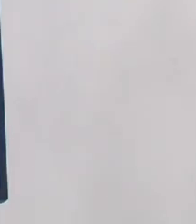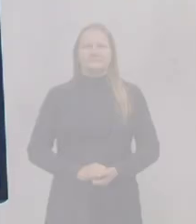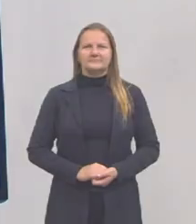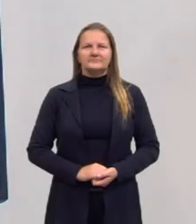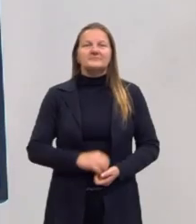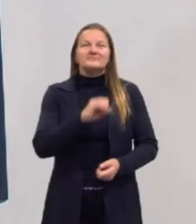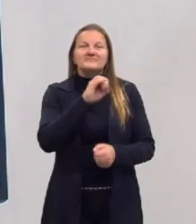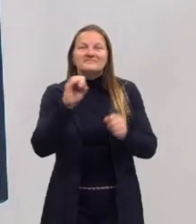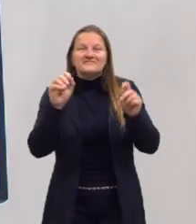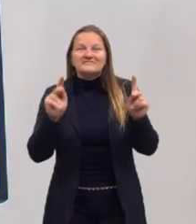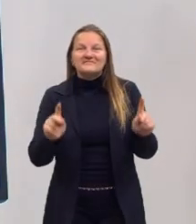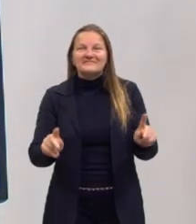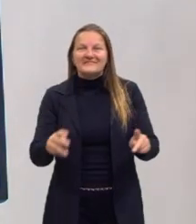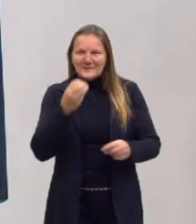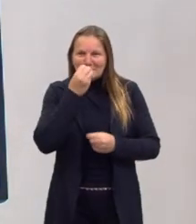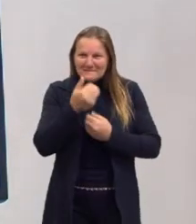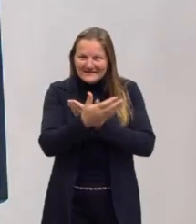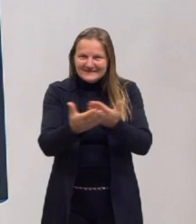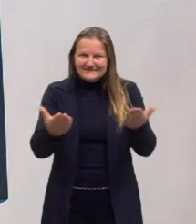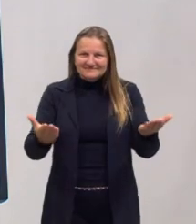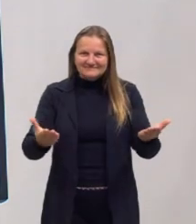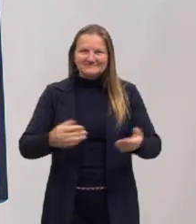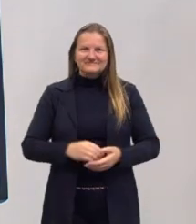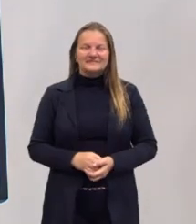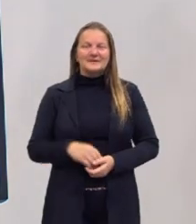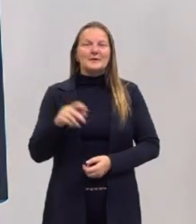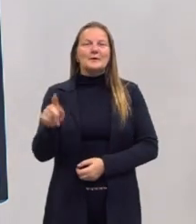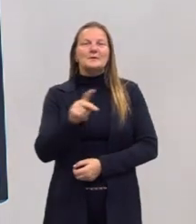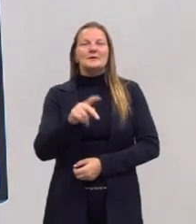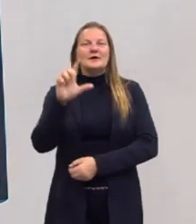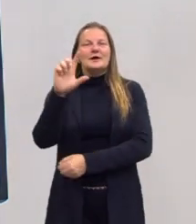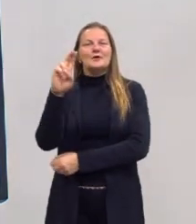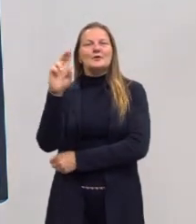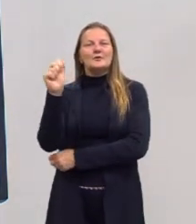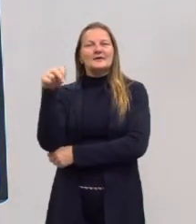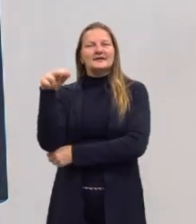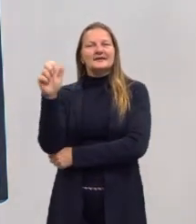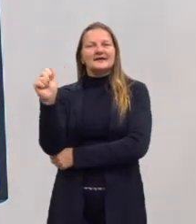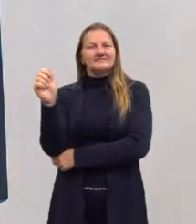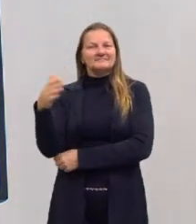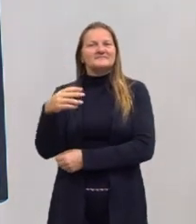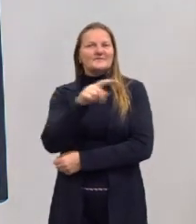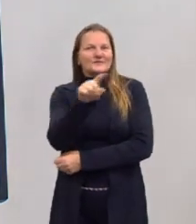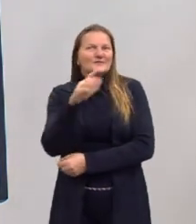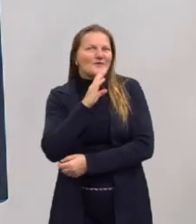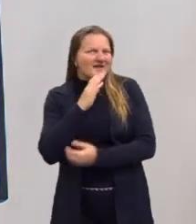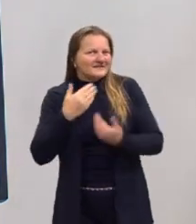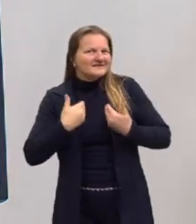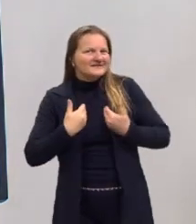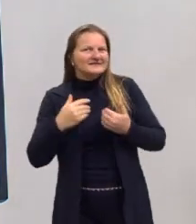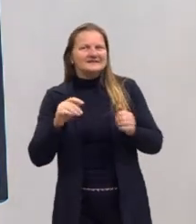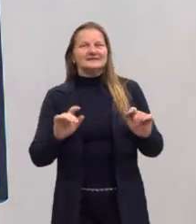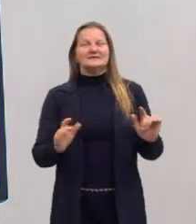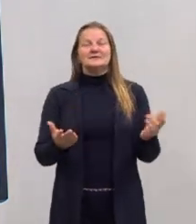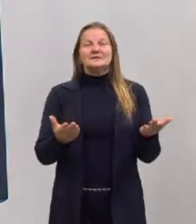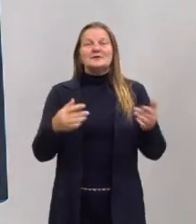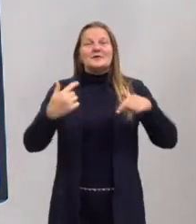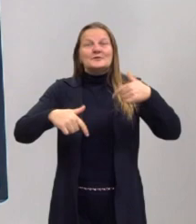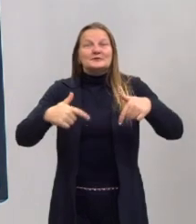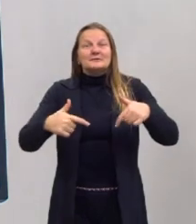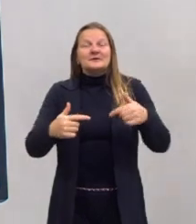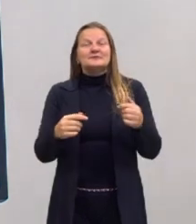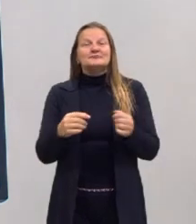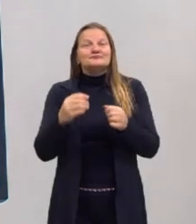E aí, pessoal, tudo bem com vocês? Eu sou a professora Luana Miller, vocês já me conhecem, trabalho com vocês o melhor